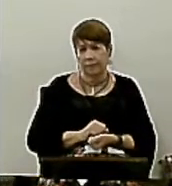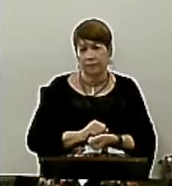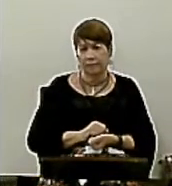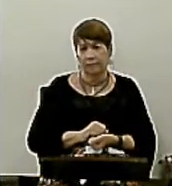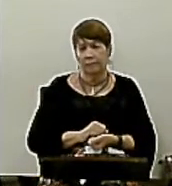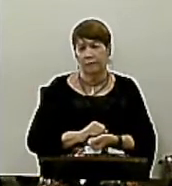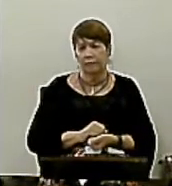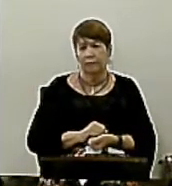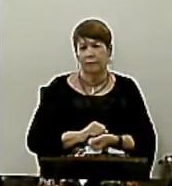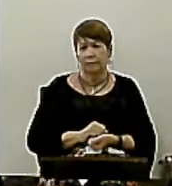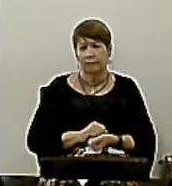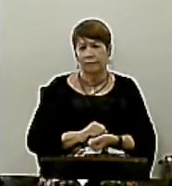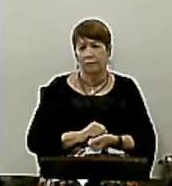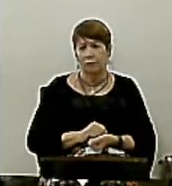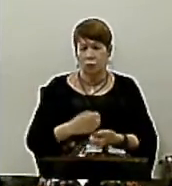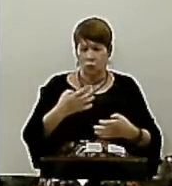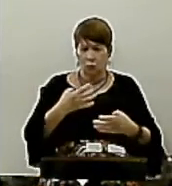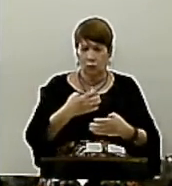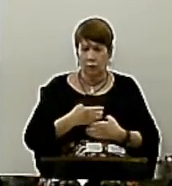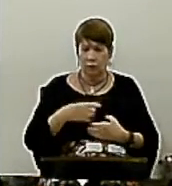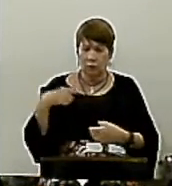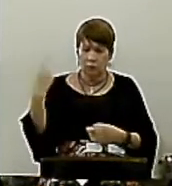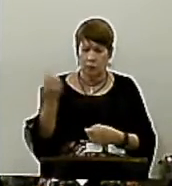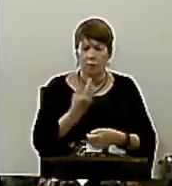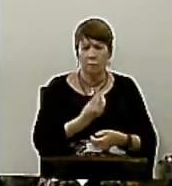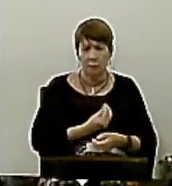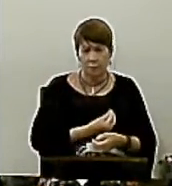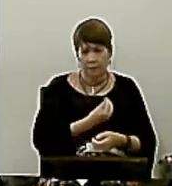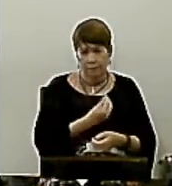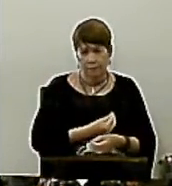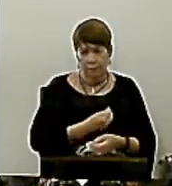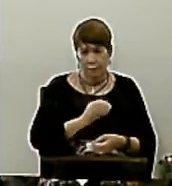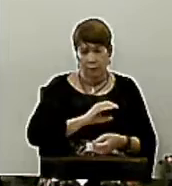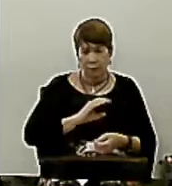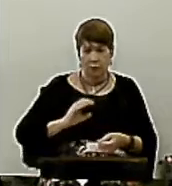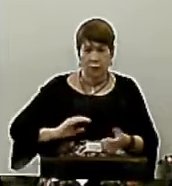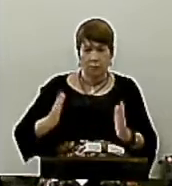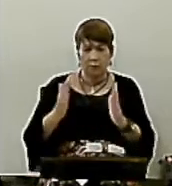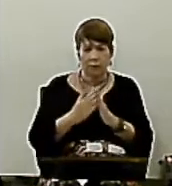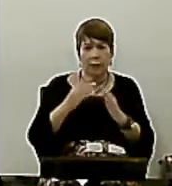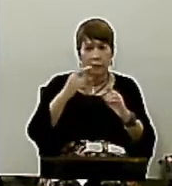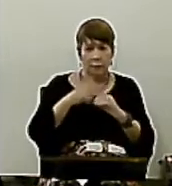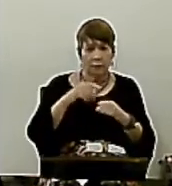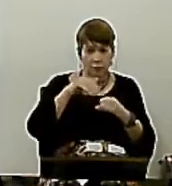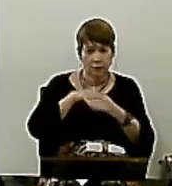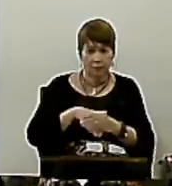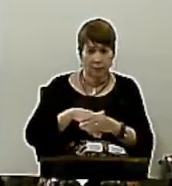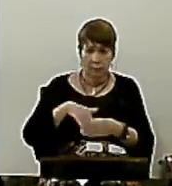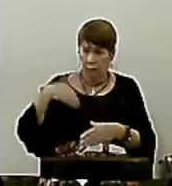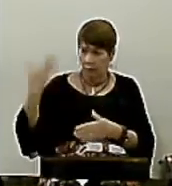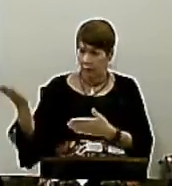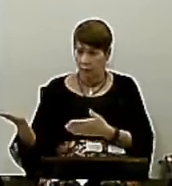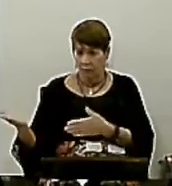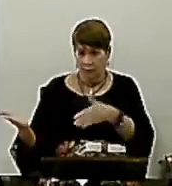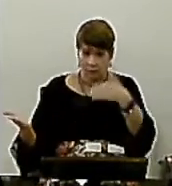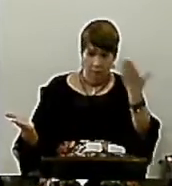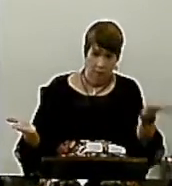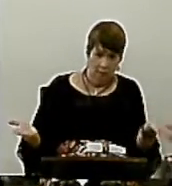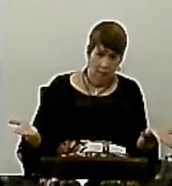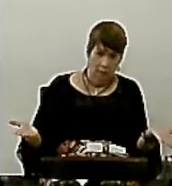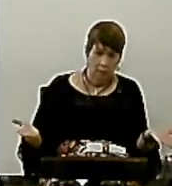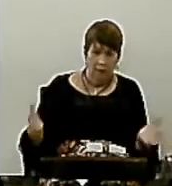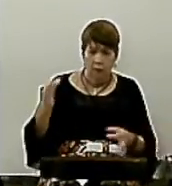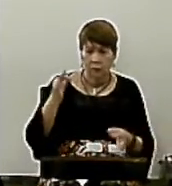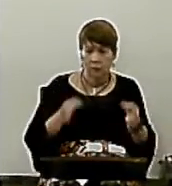Vivemos o cristianismo No meio Da igreja É que deve ser Levado Para fora A honestidade A